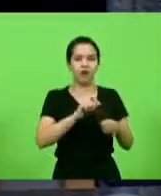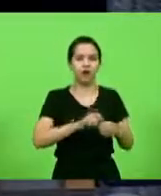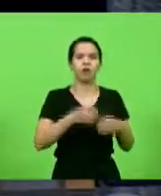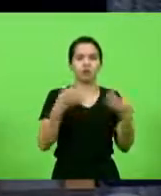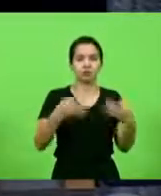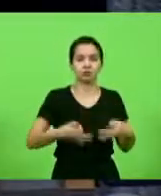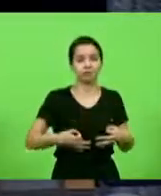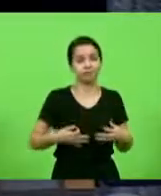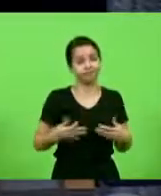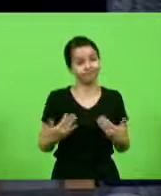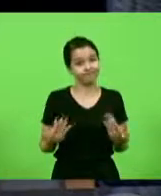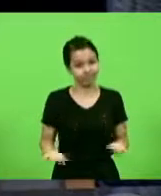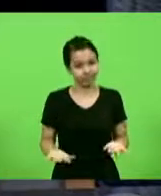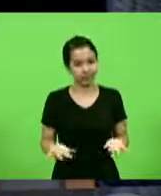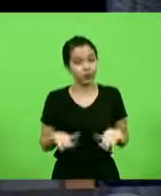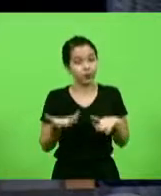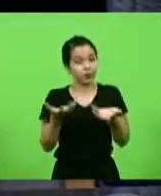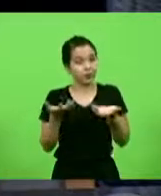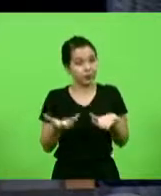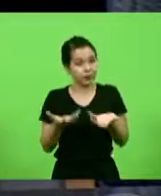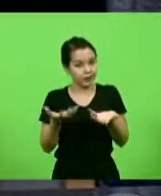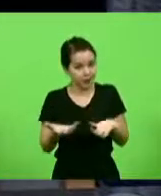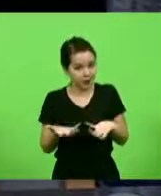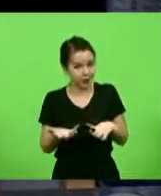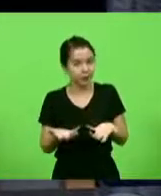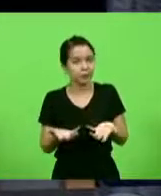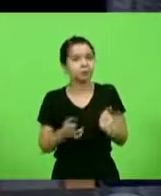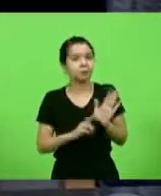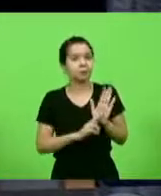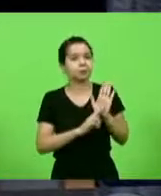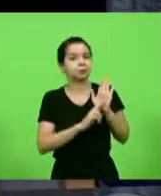Então, eu queria imensamente, em nome